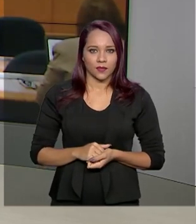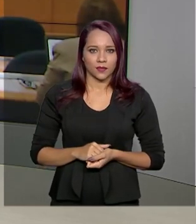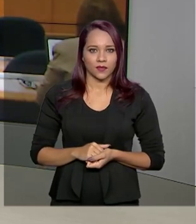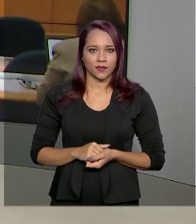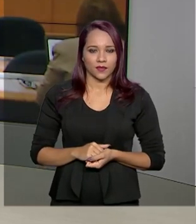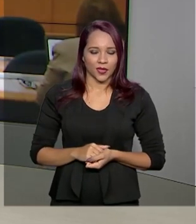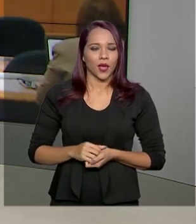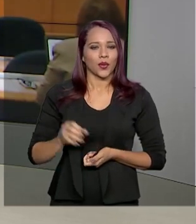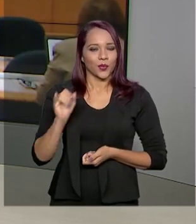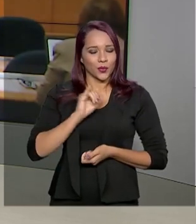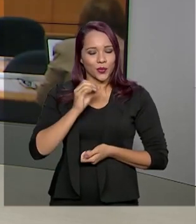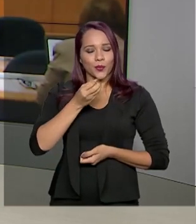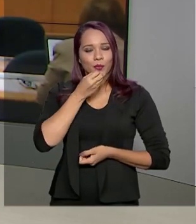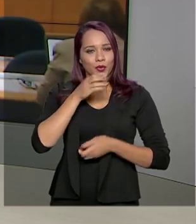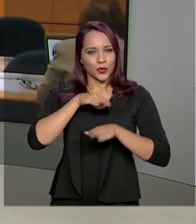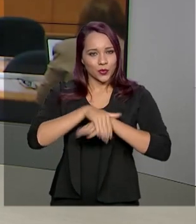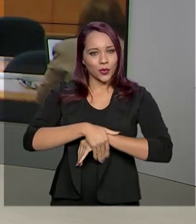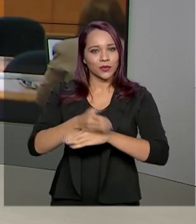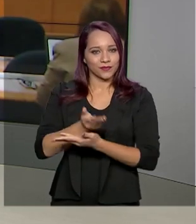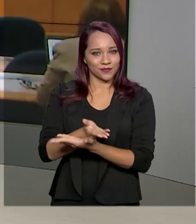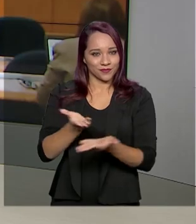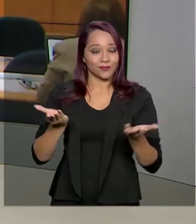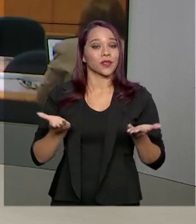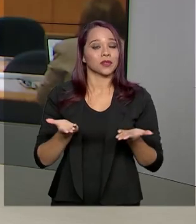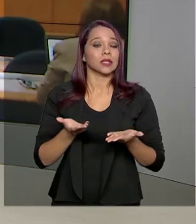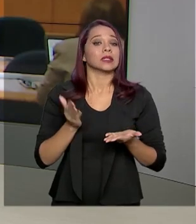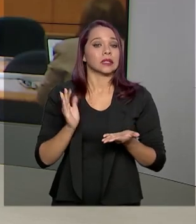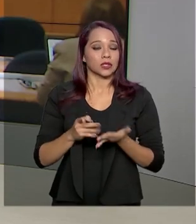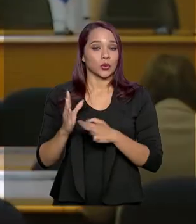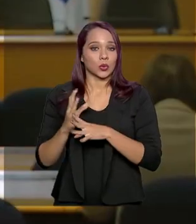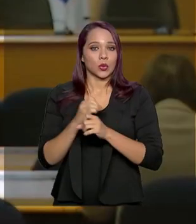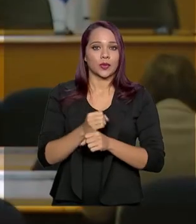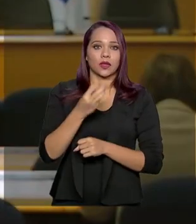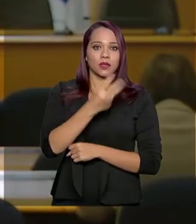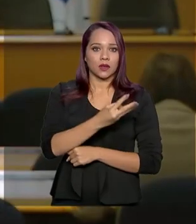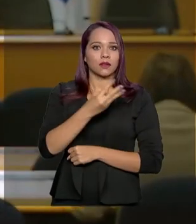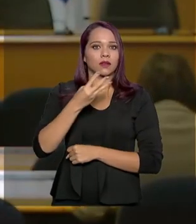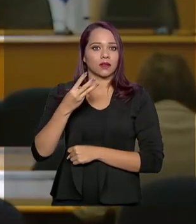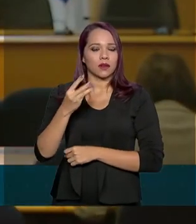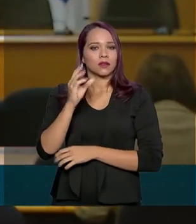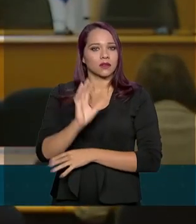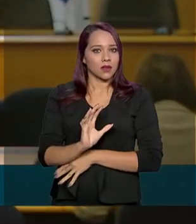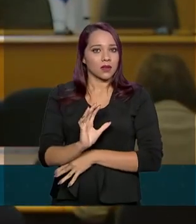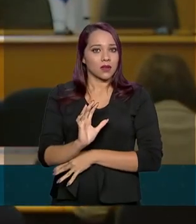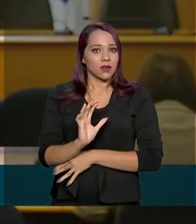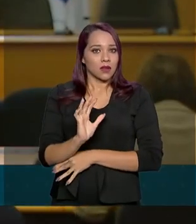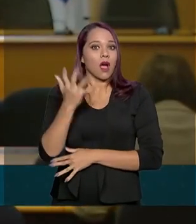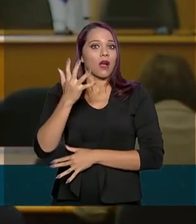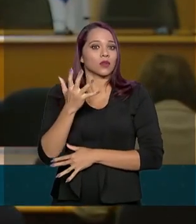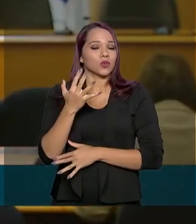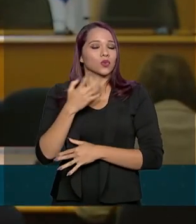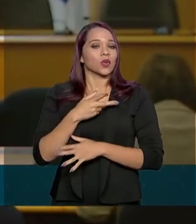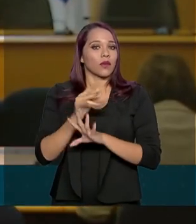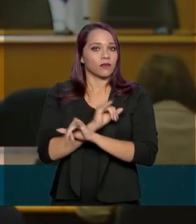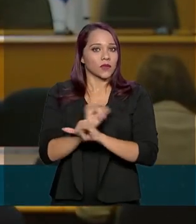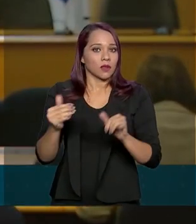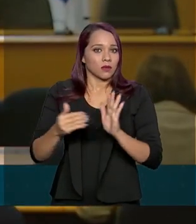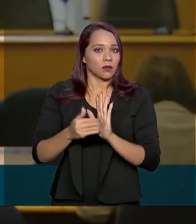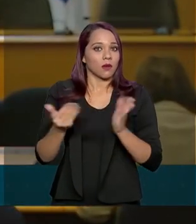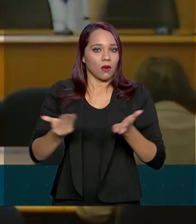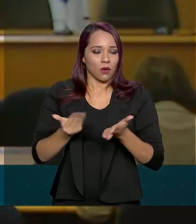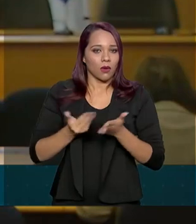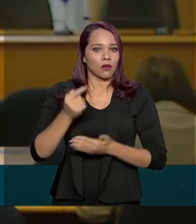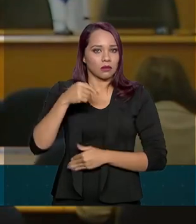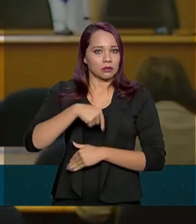Oi, Roberto. Boa noite para você, boa noite a todos. Olha, são 33 casos notificados até o momento